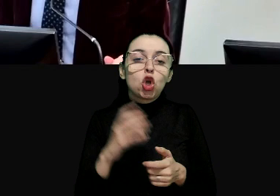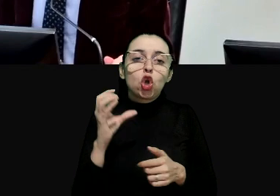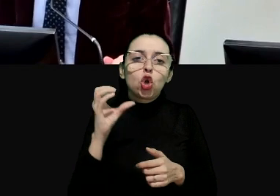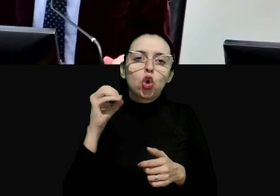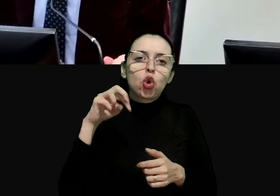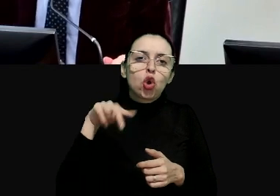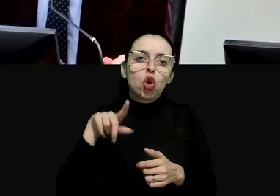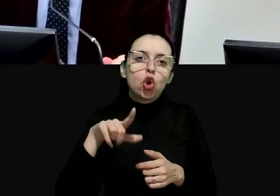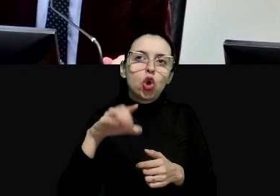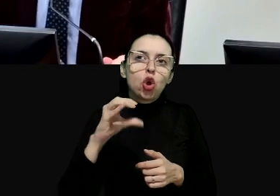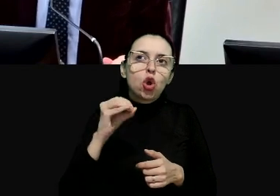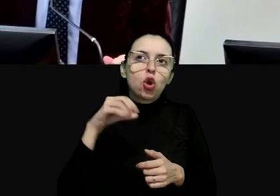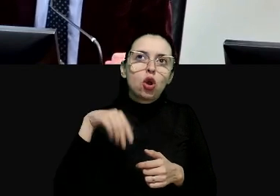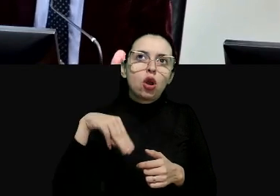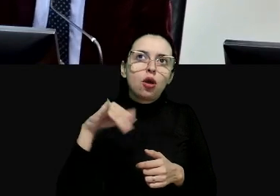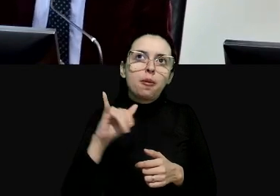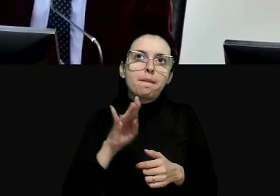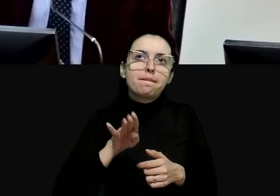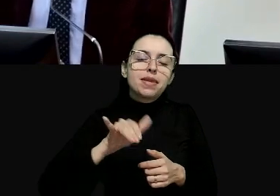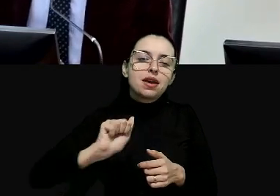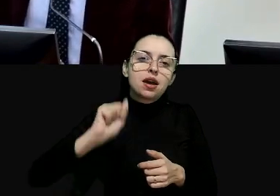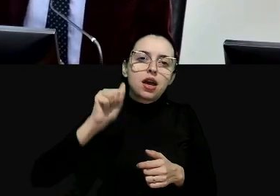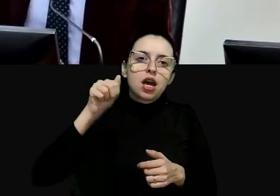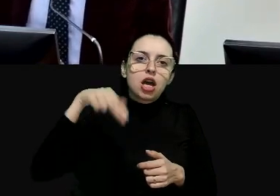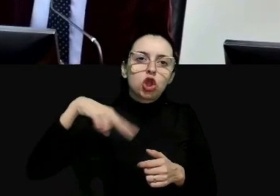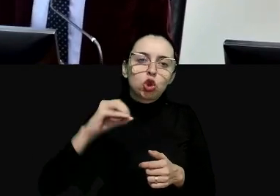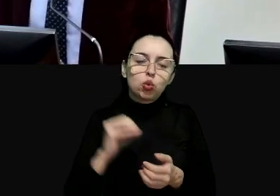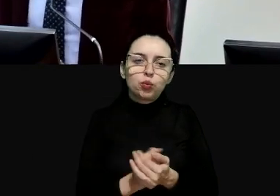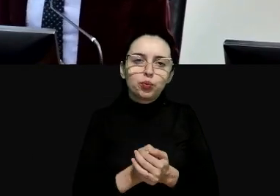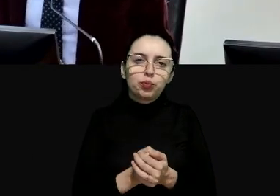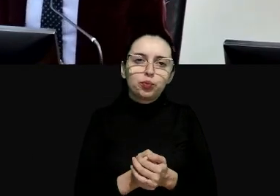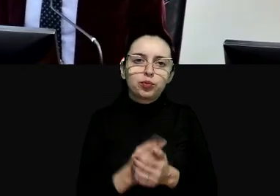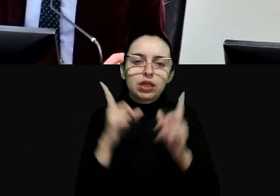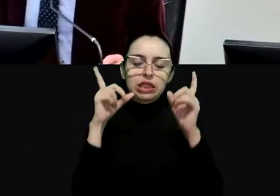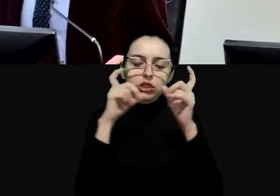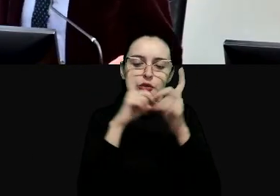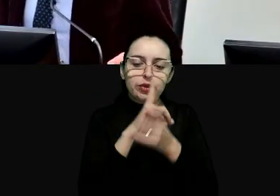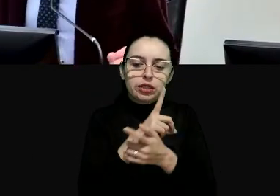colombiano primeiro diz que há um déficit